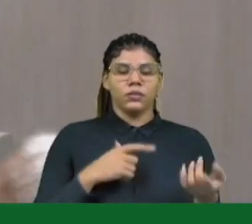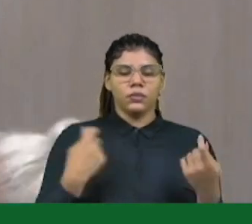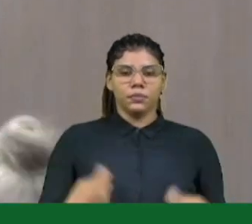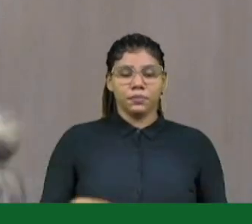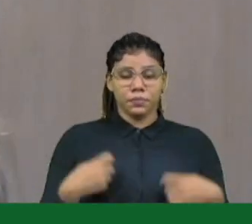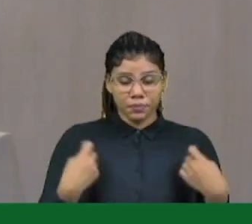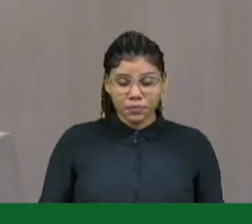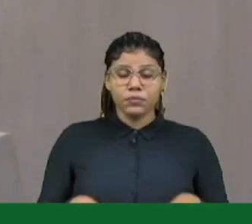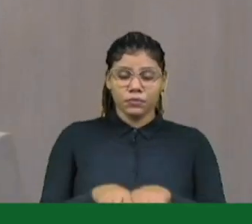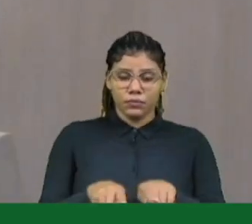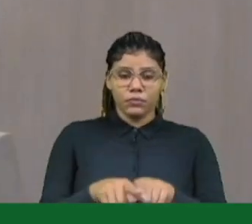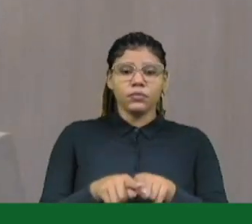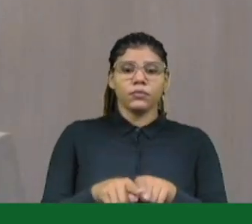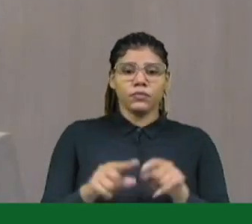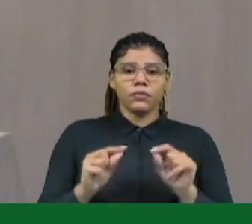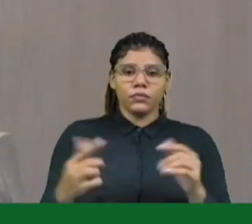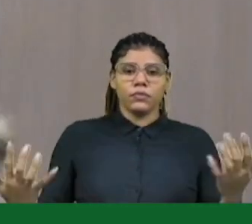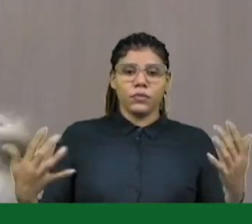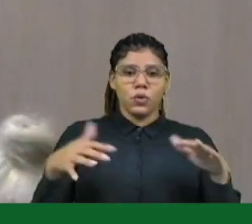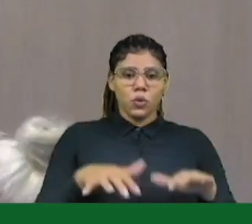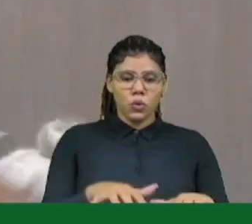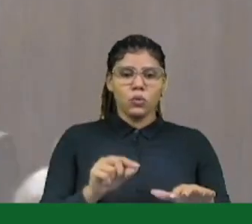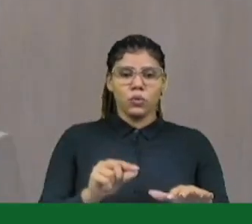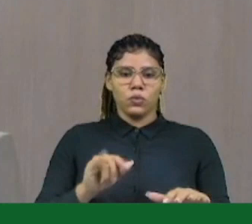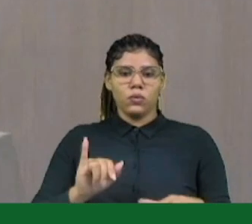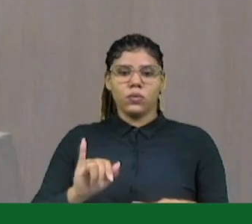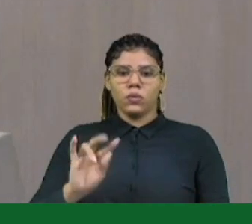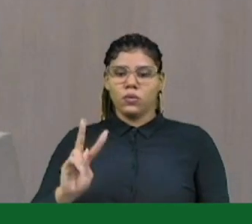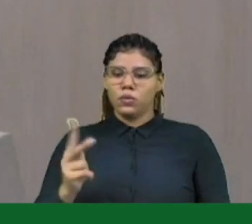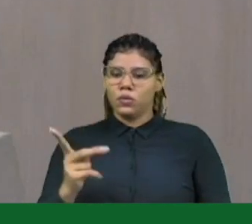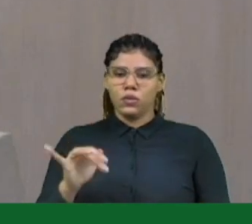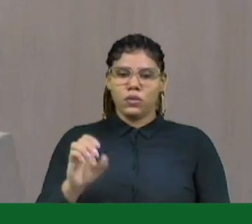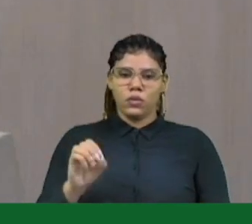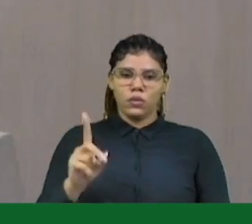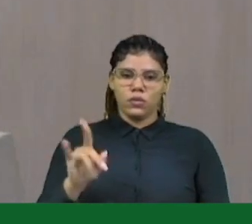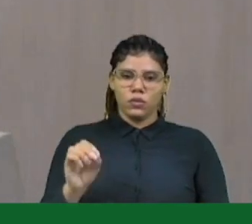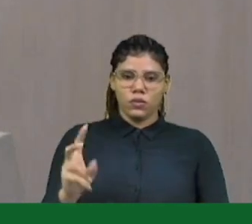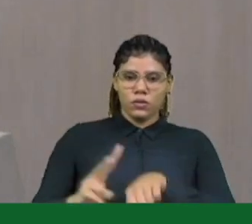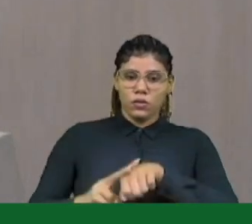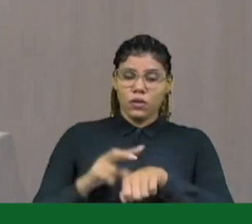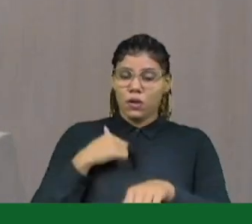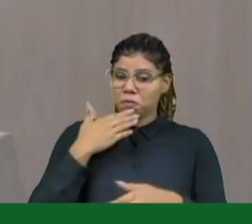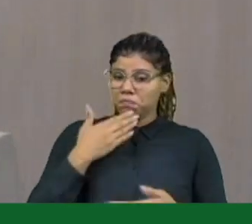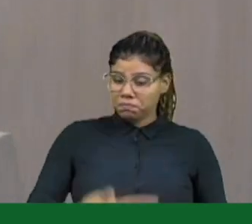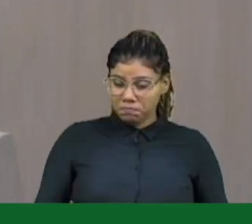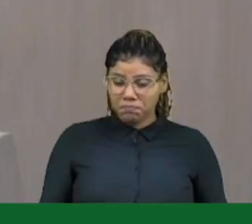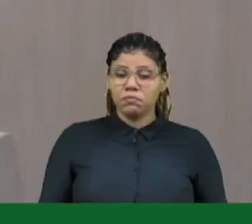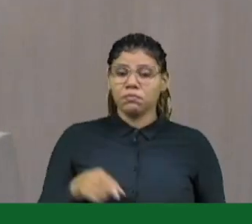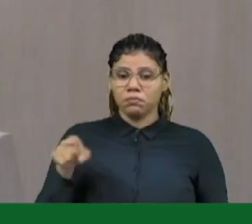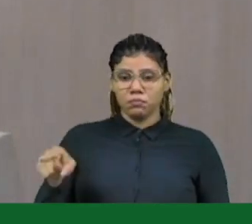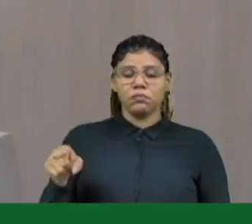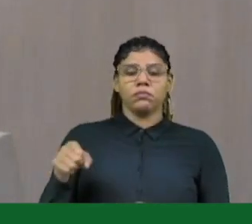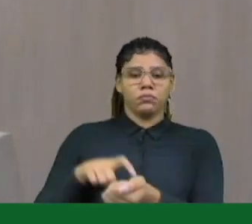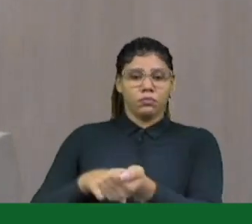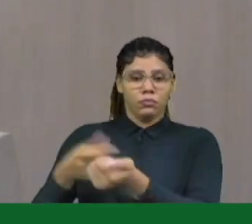vir do hidrogênio verde. Será uma forma alternativa para que se possa fortalecer. E ainda mais surpreendido fiquei, com a perspectiva que o governo do Estado